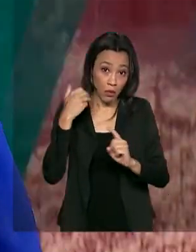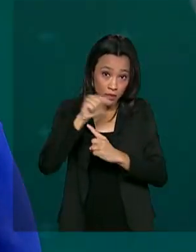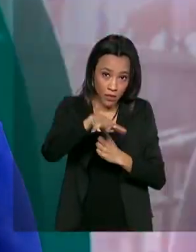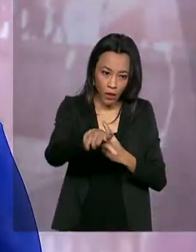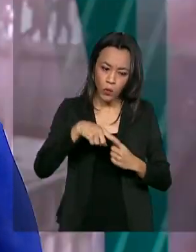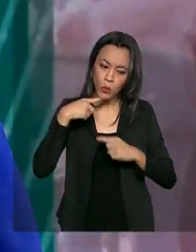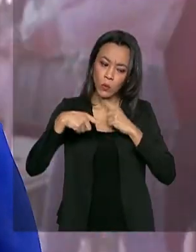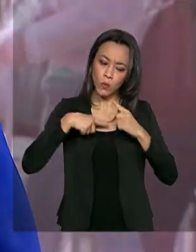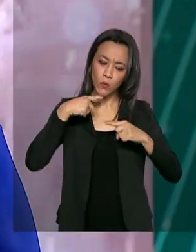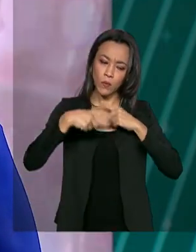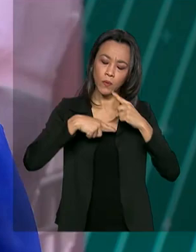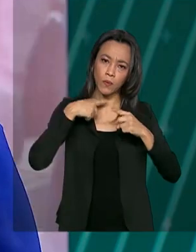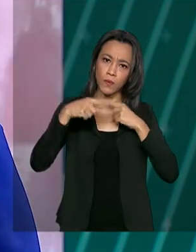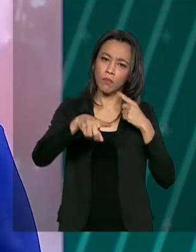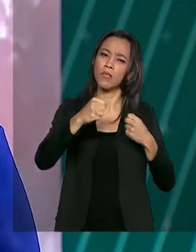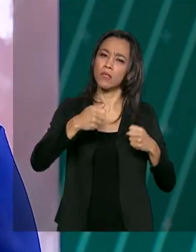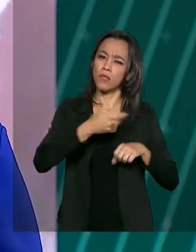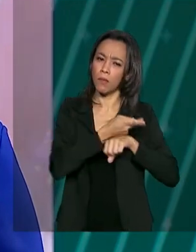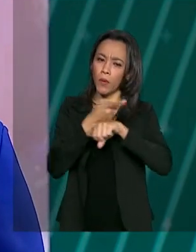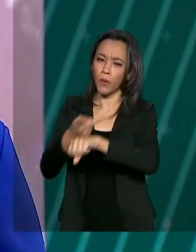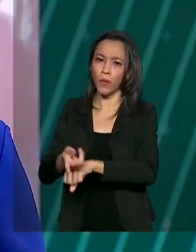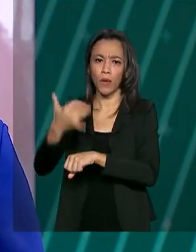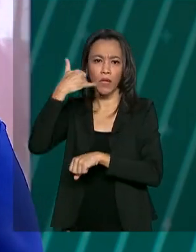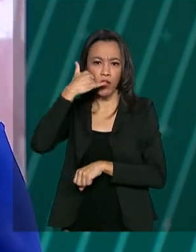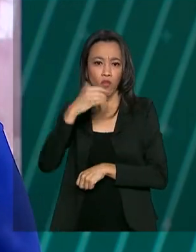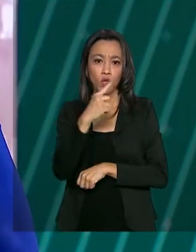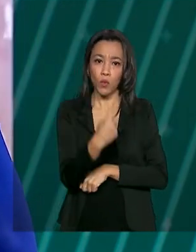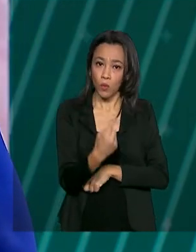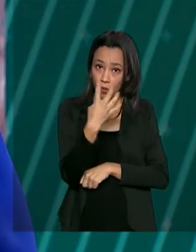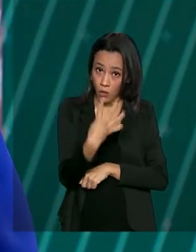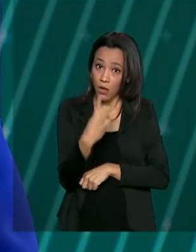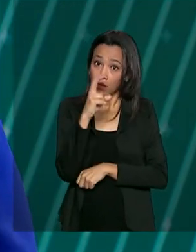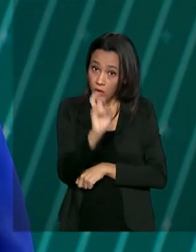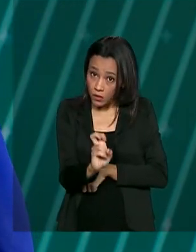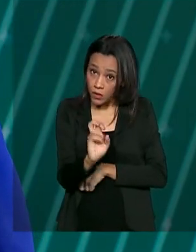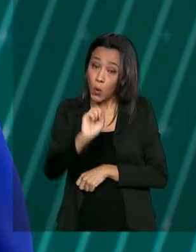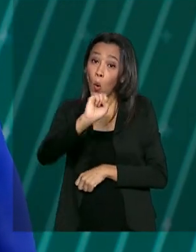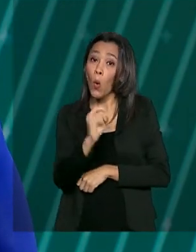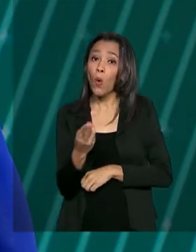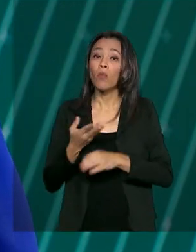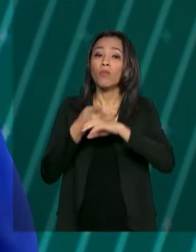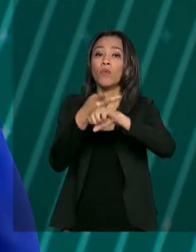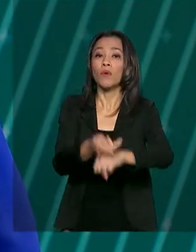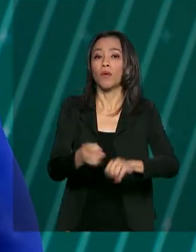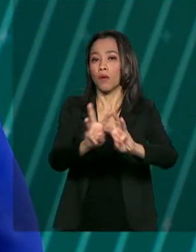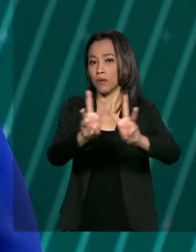entrar em contato com os canais de atendimento pelo telefone 145 ou no site do Banco Central.